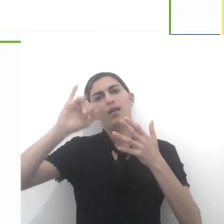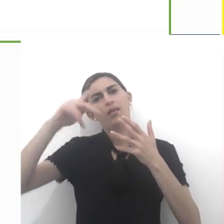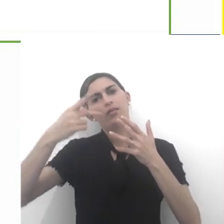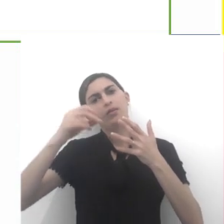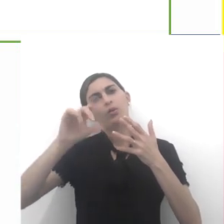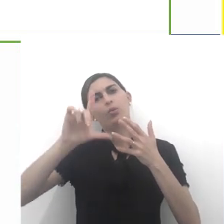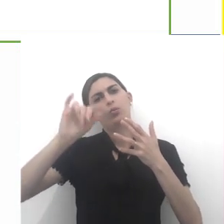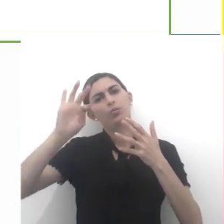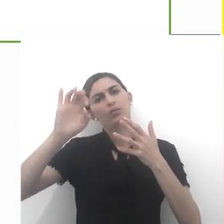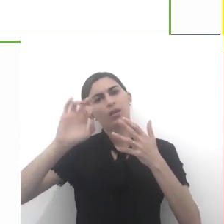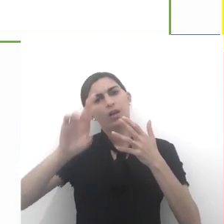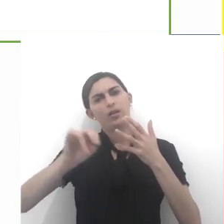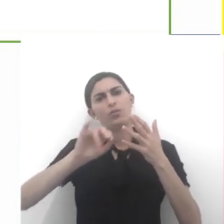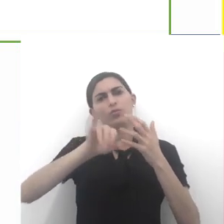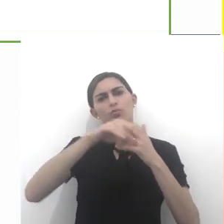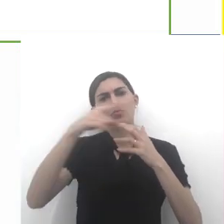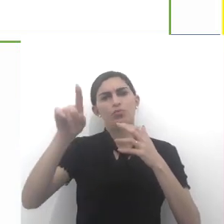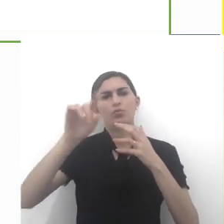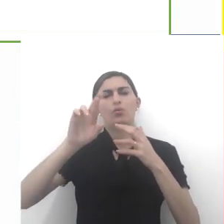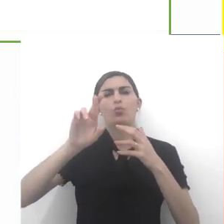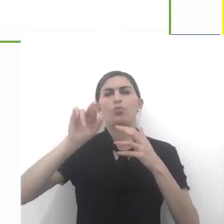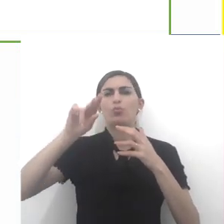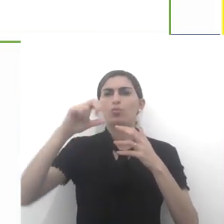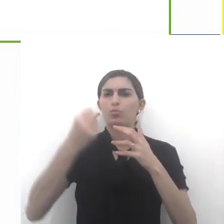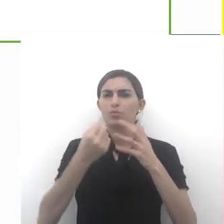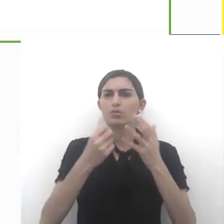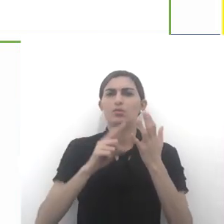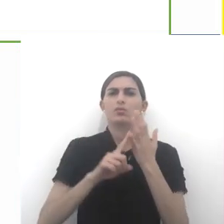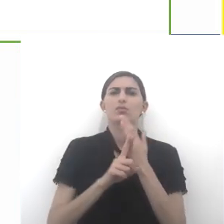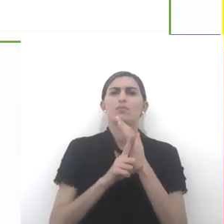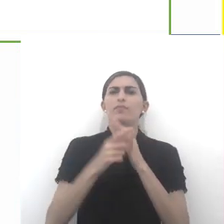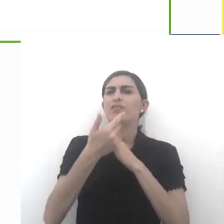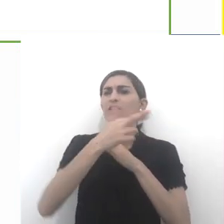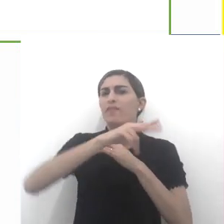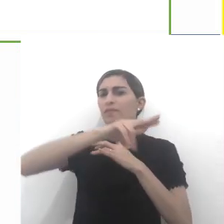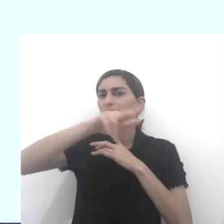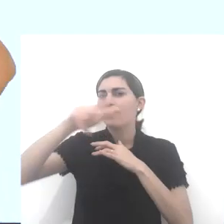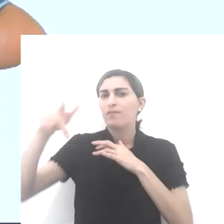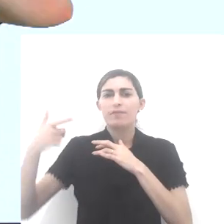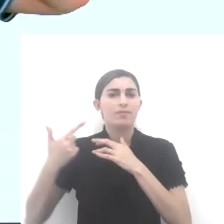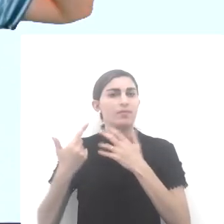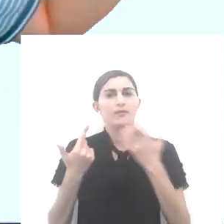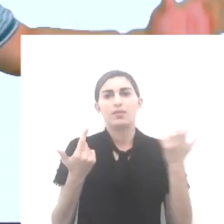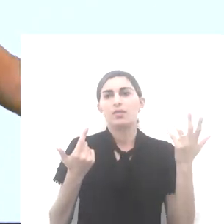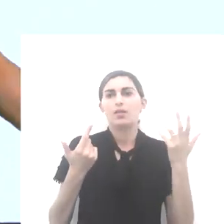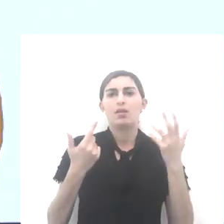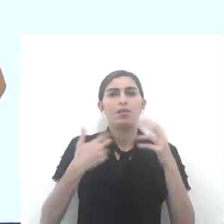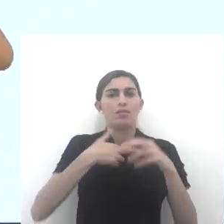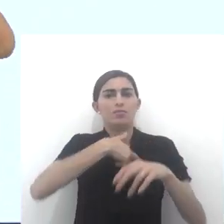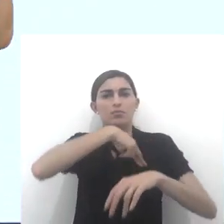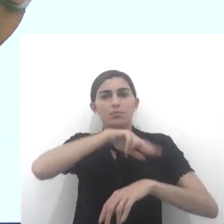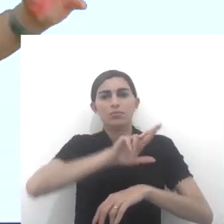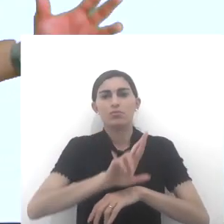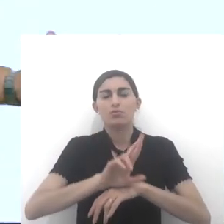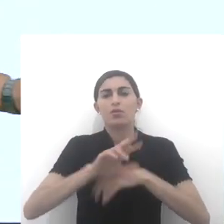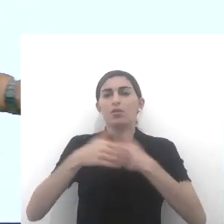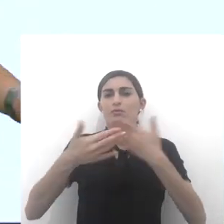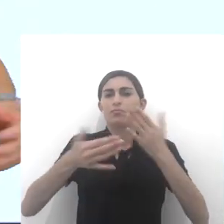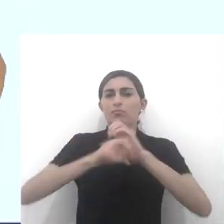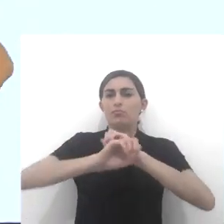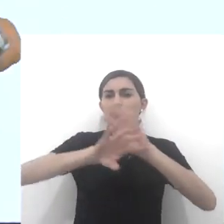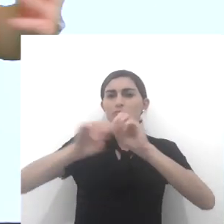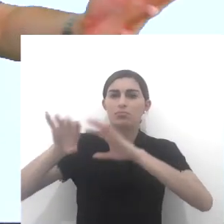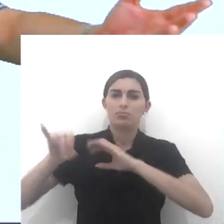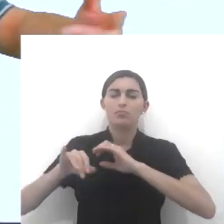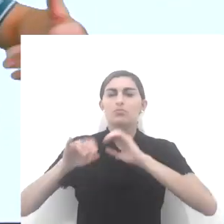protestante, certo? João Rus, protestante, são figuras, são figuras religiosas